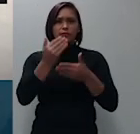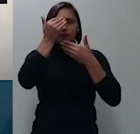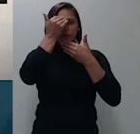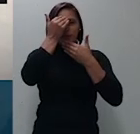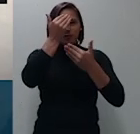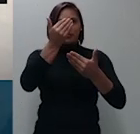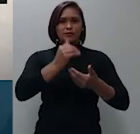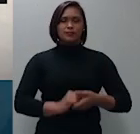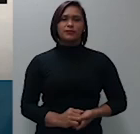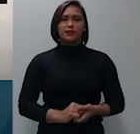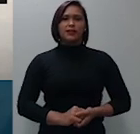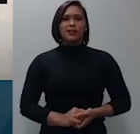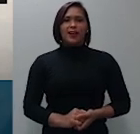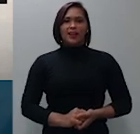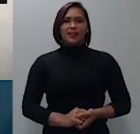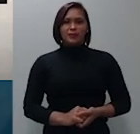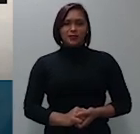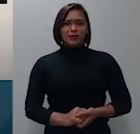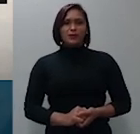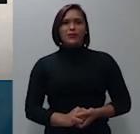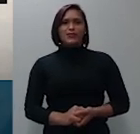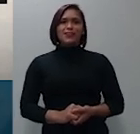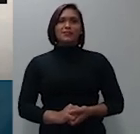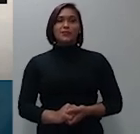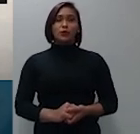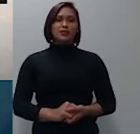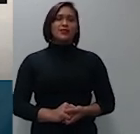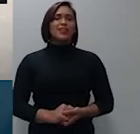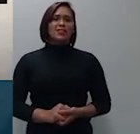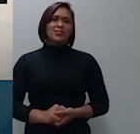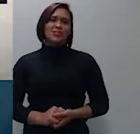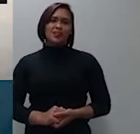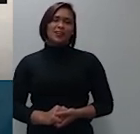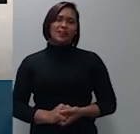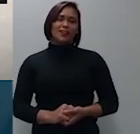muito bem dizia então